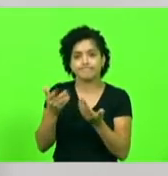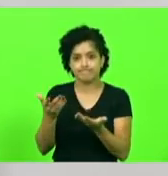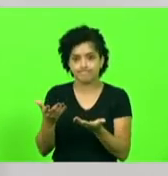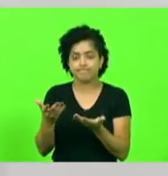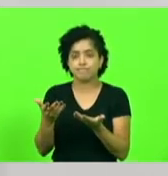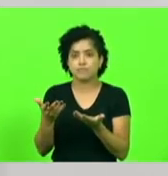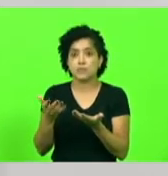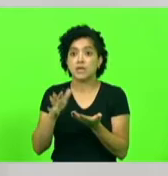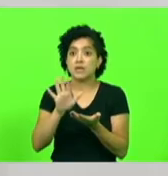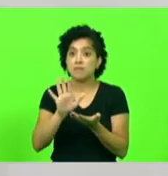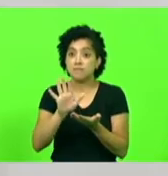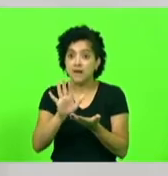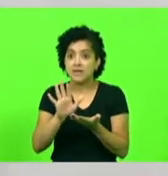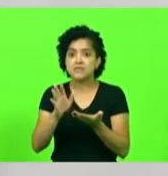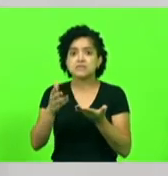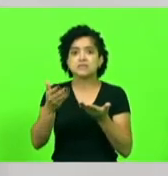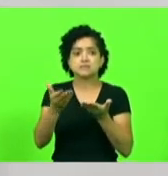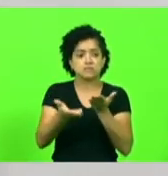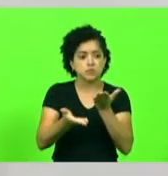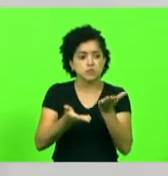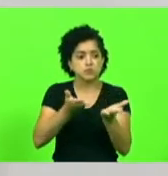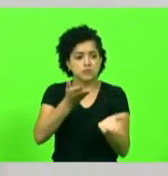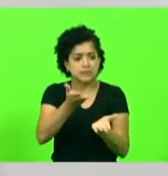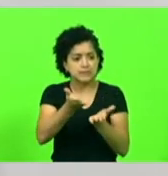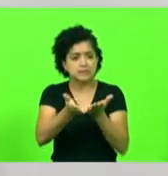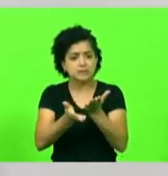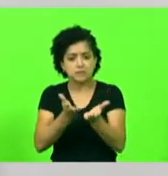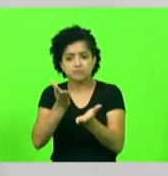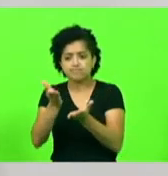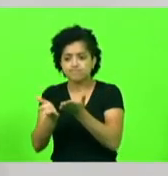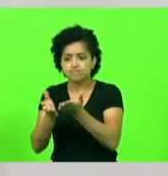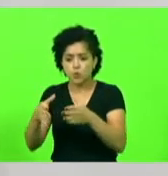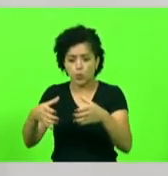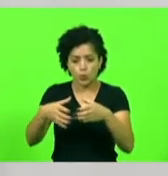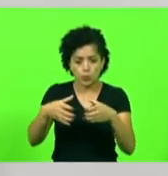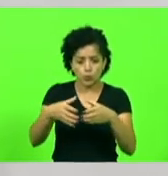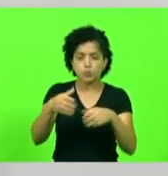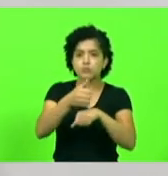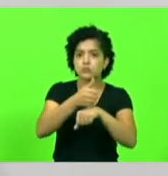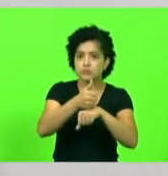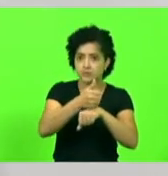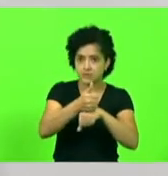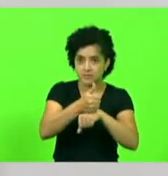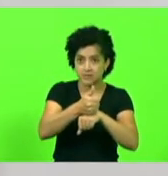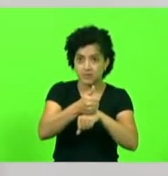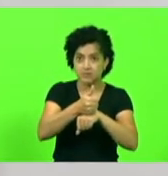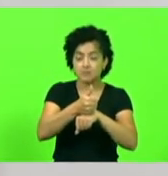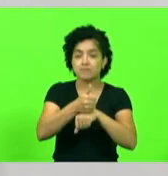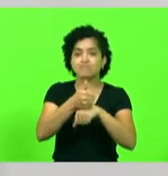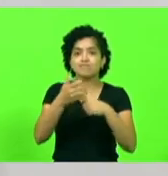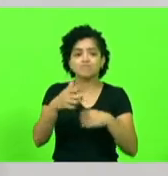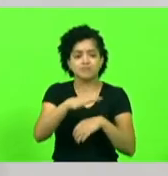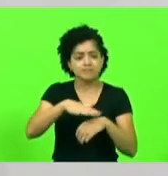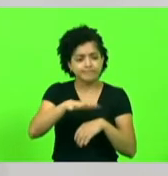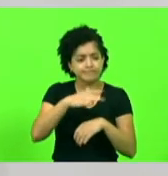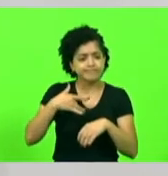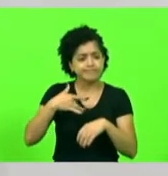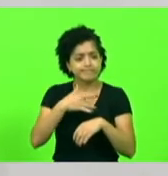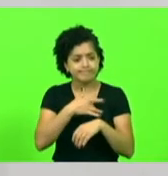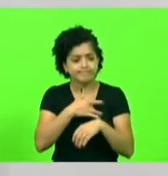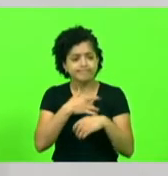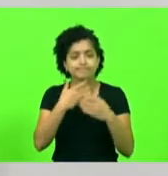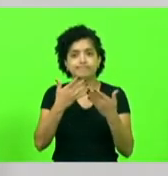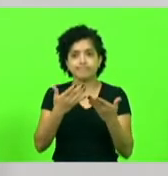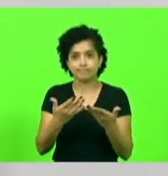Mas o trato que essa equipe de profissionais do setor de radioterapia, comandada pelo